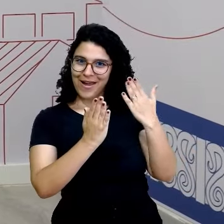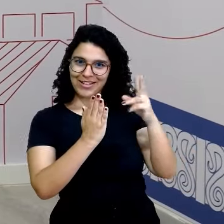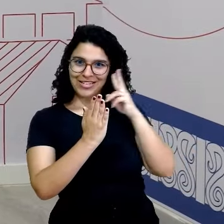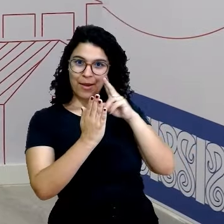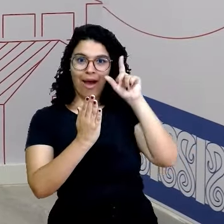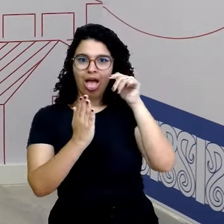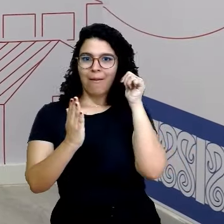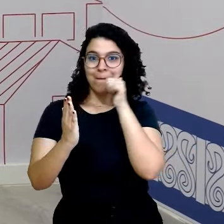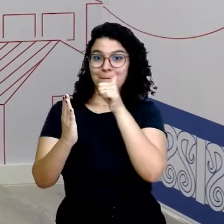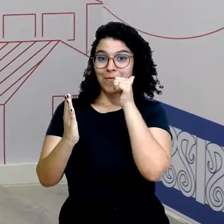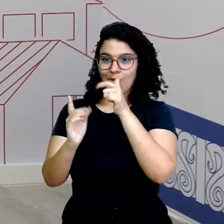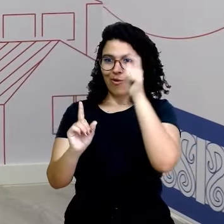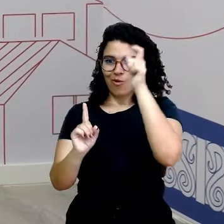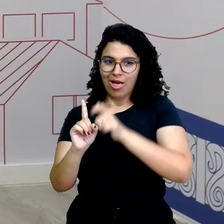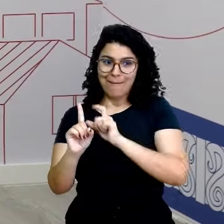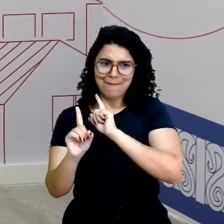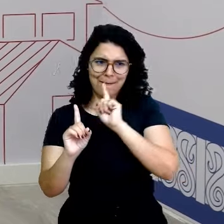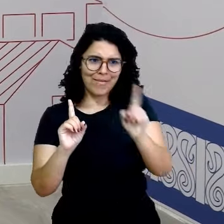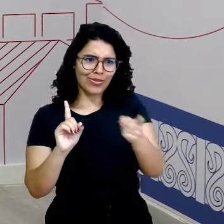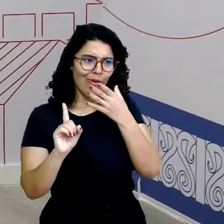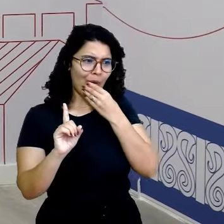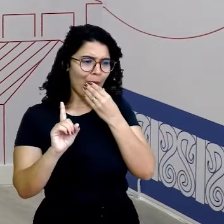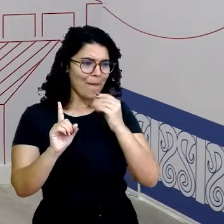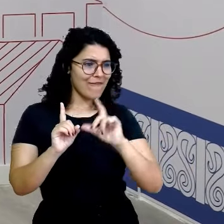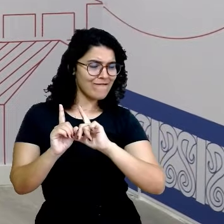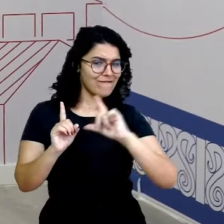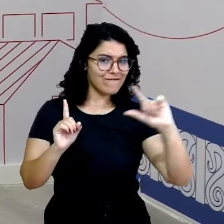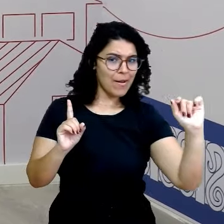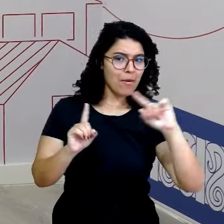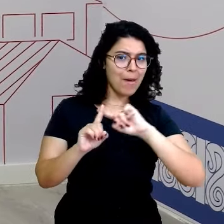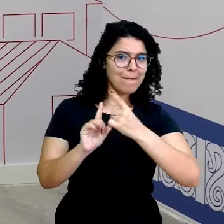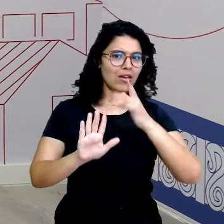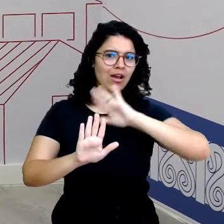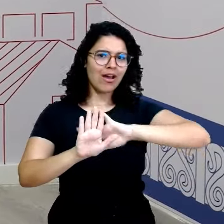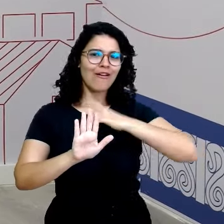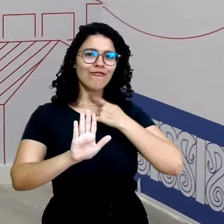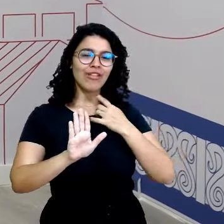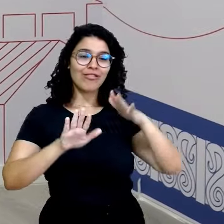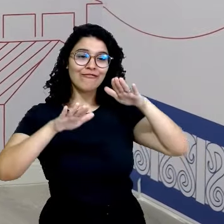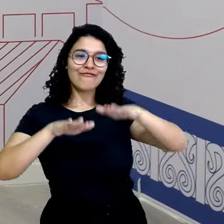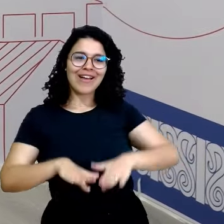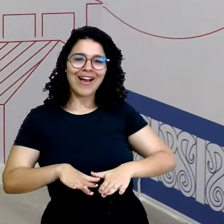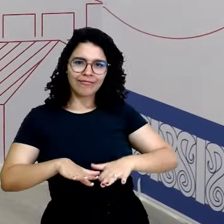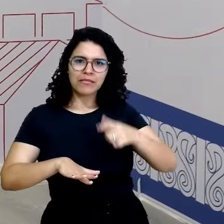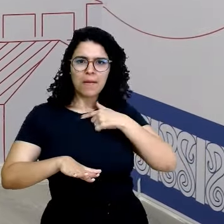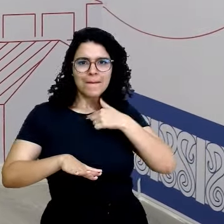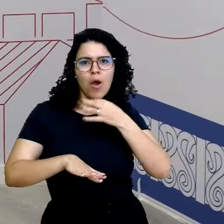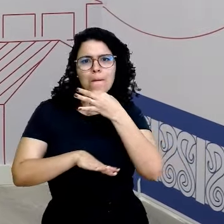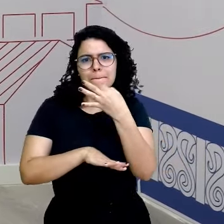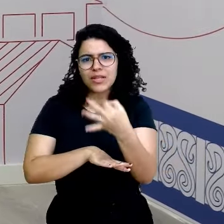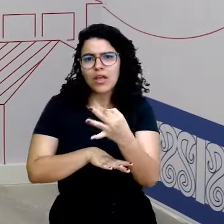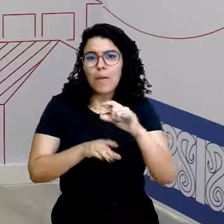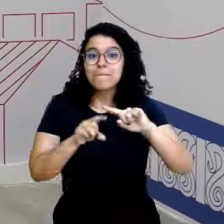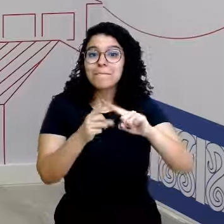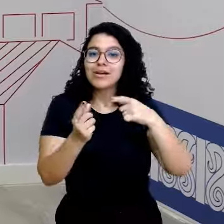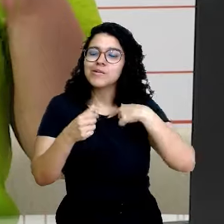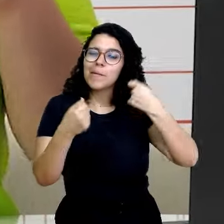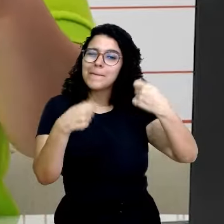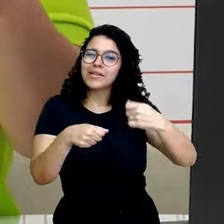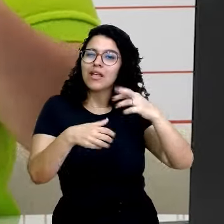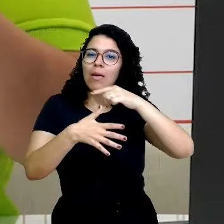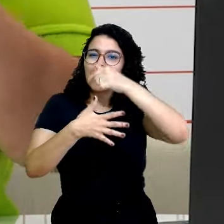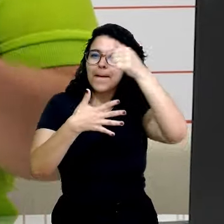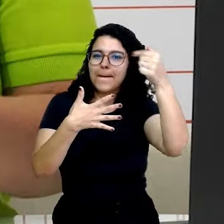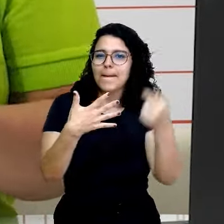querendo que ele voltasse, essa foi a minha tese, mas eu precisei de argumentos para defendê-la.